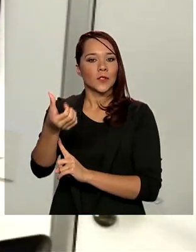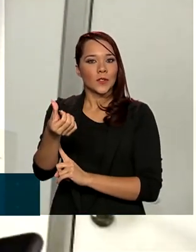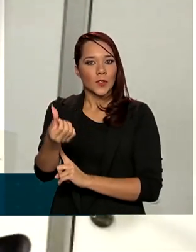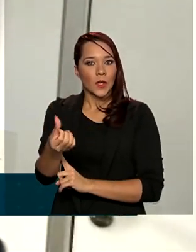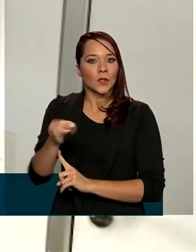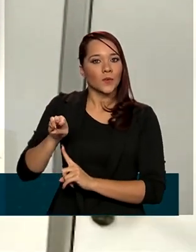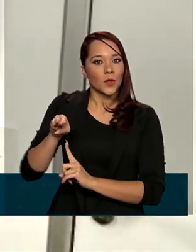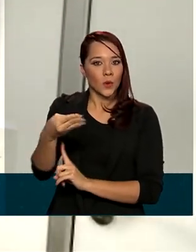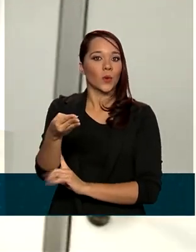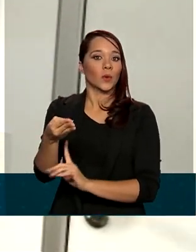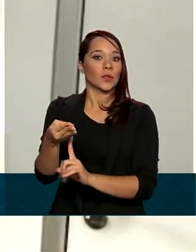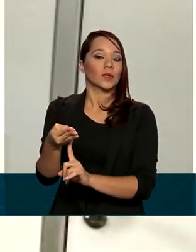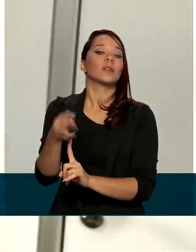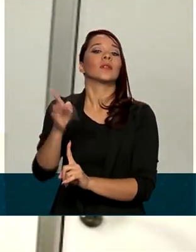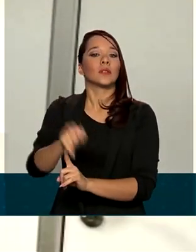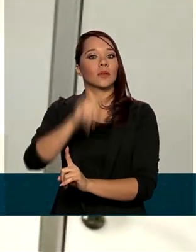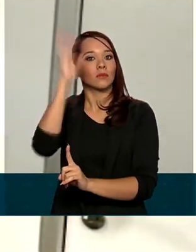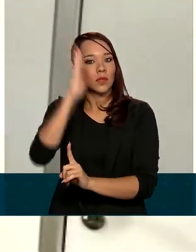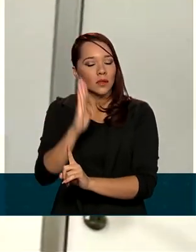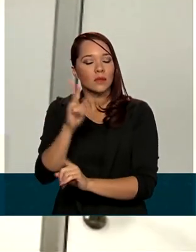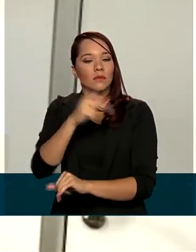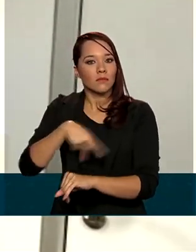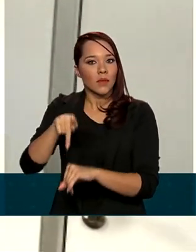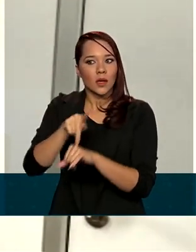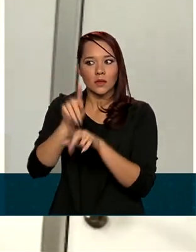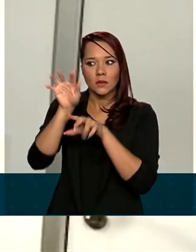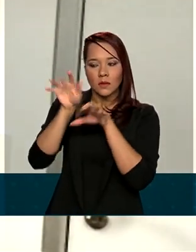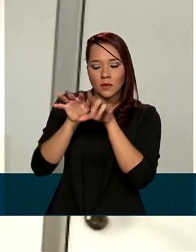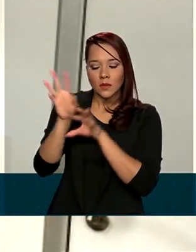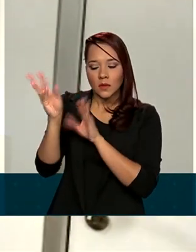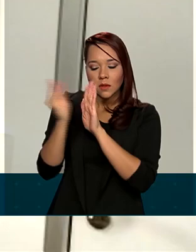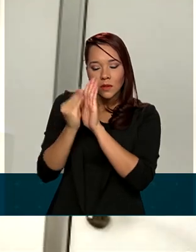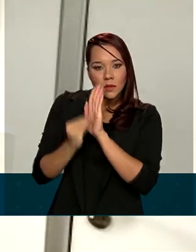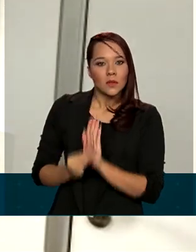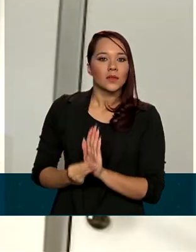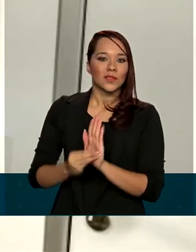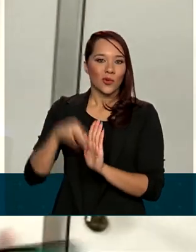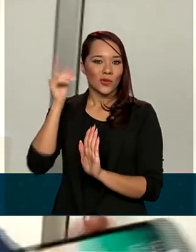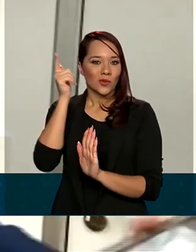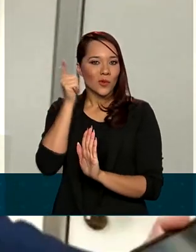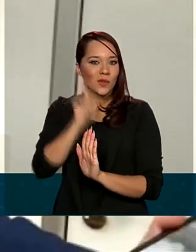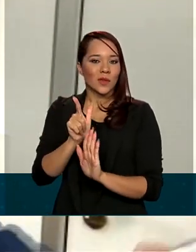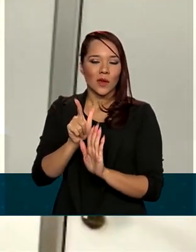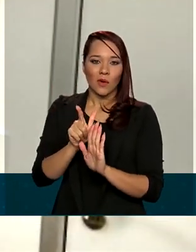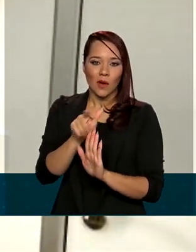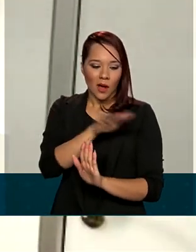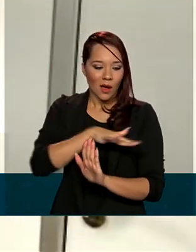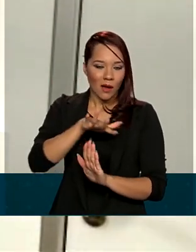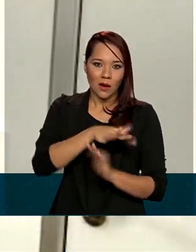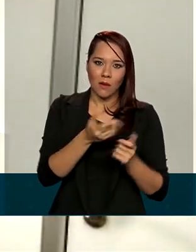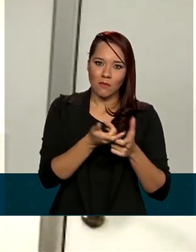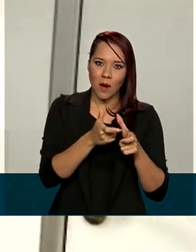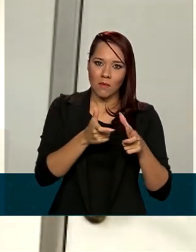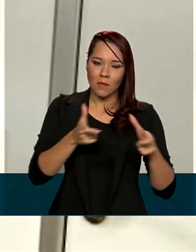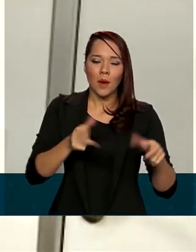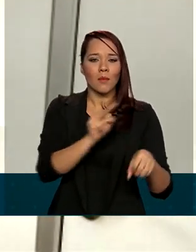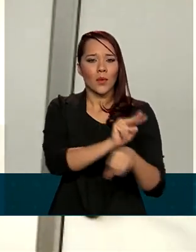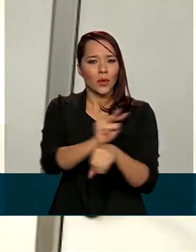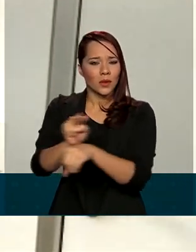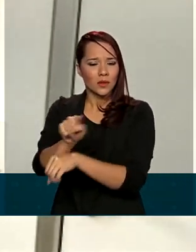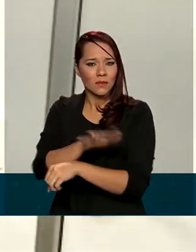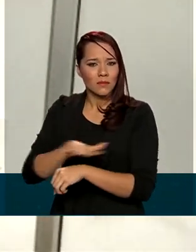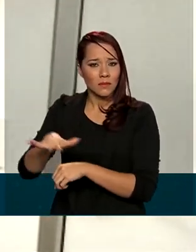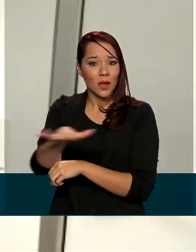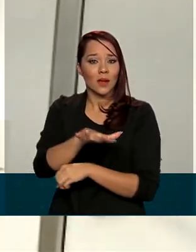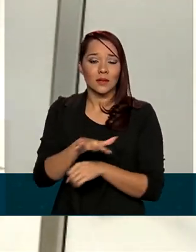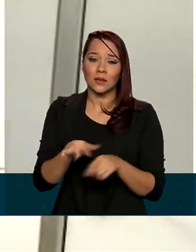Ou seja, o Brasil é um país que está digitalizado. Isso permitiu que nós pudéssemos ampliar ainda mais essa rede de proteção. E